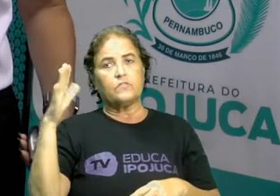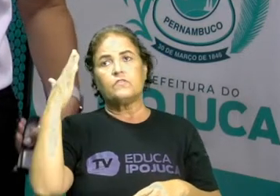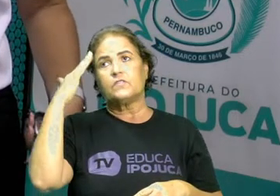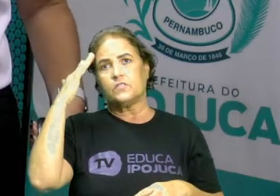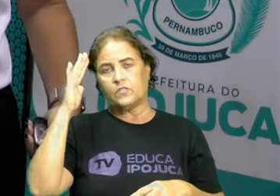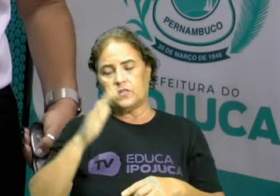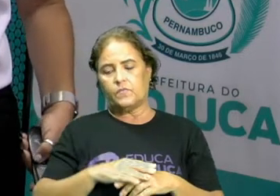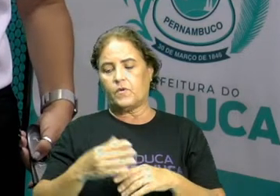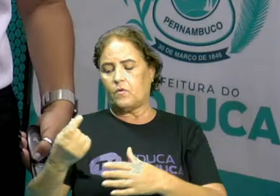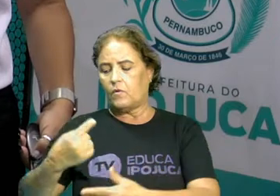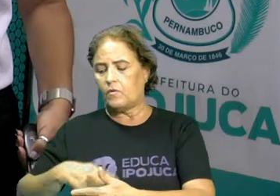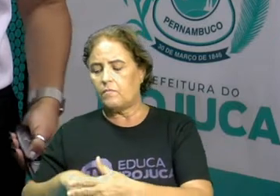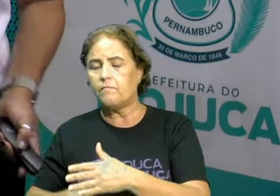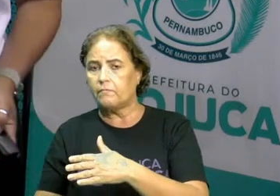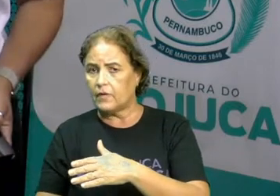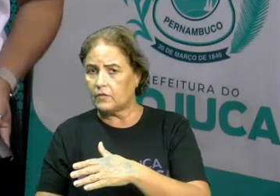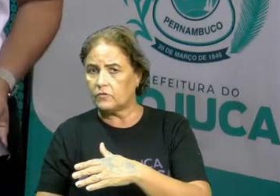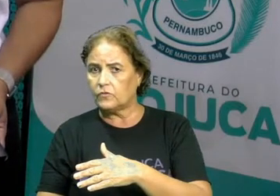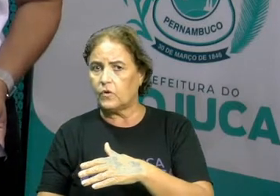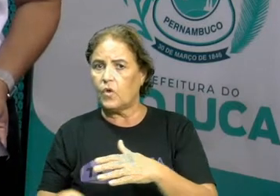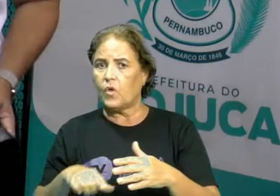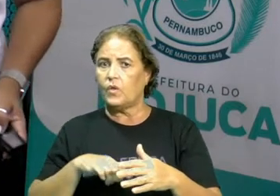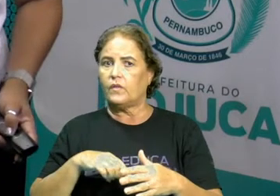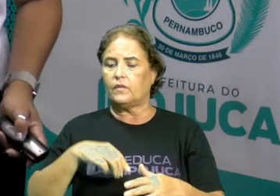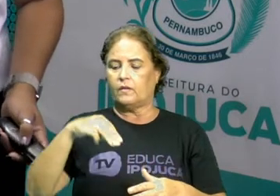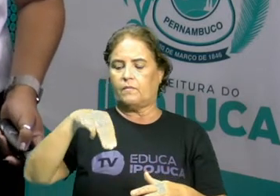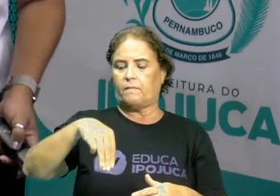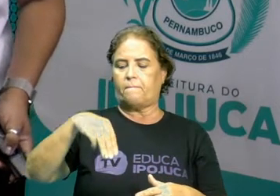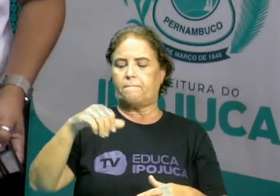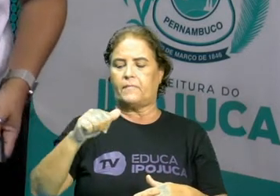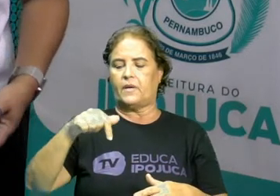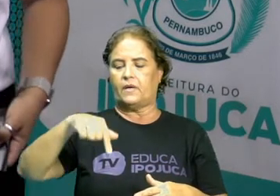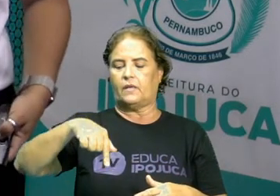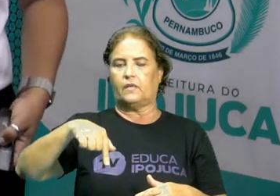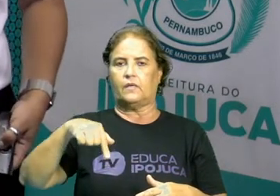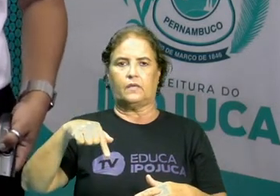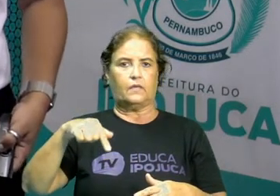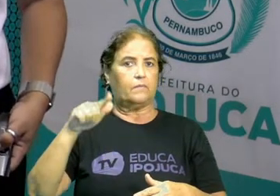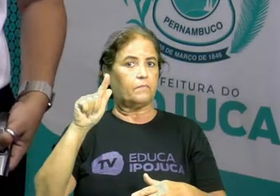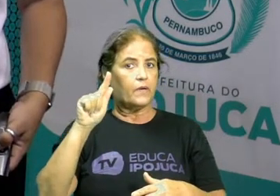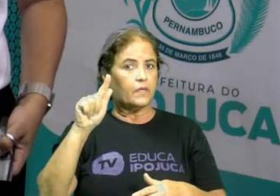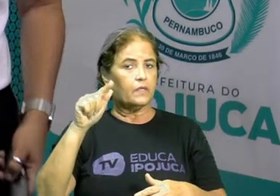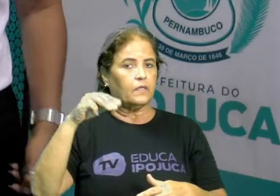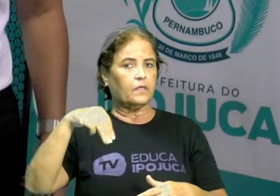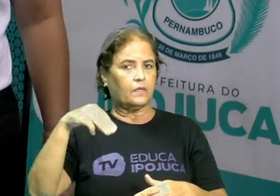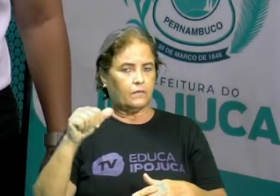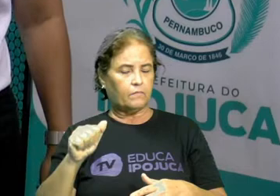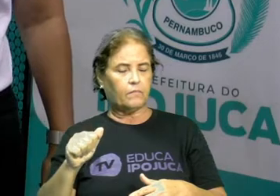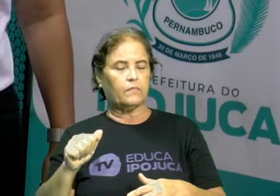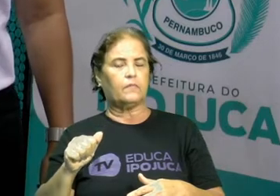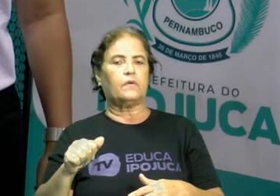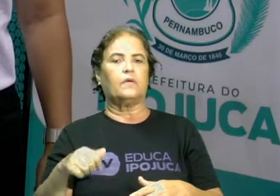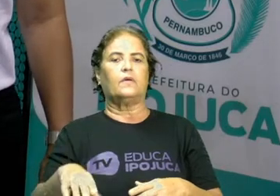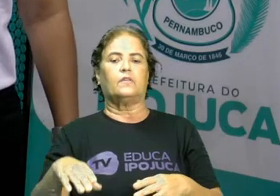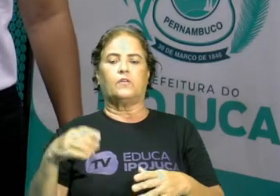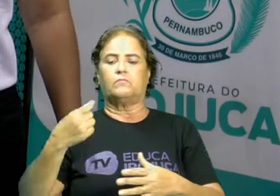magma, lava, que é quente. Então, a gente usa esse calor para